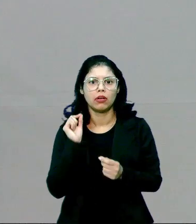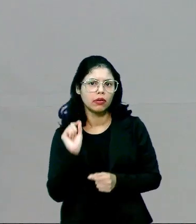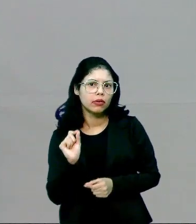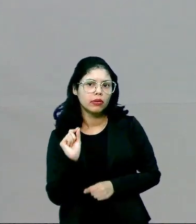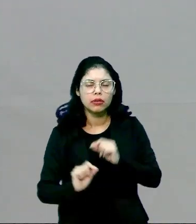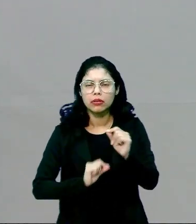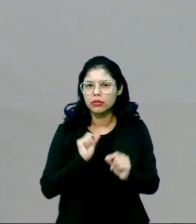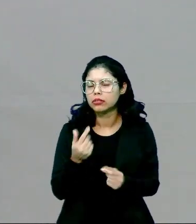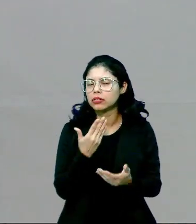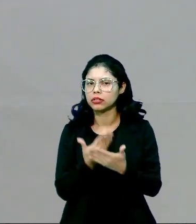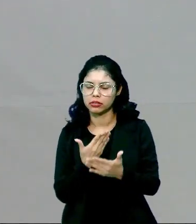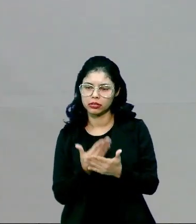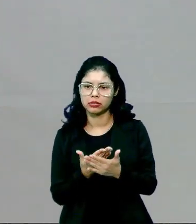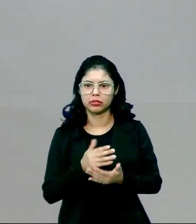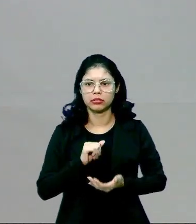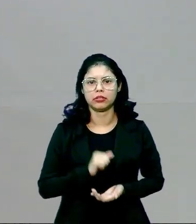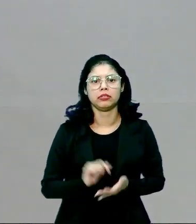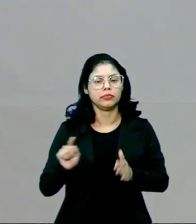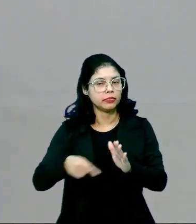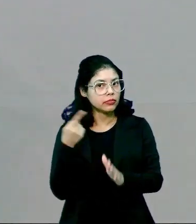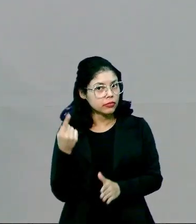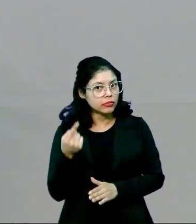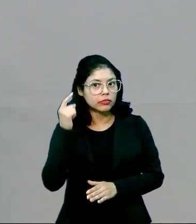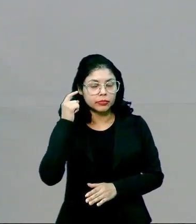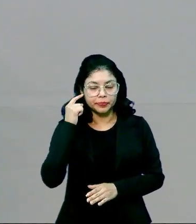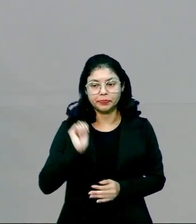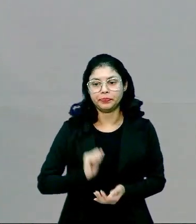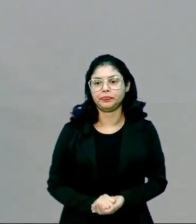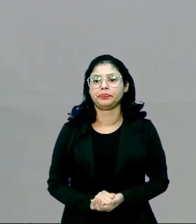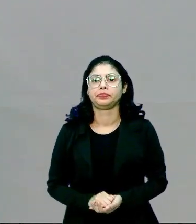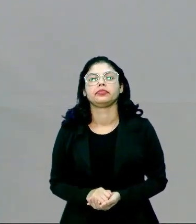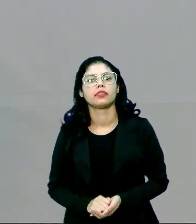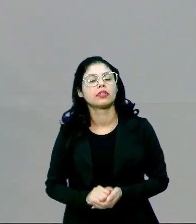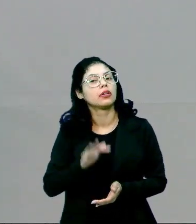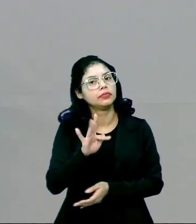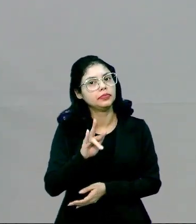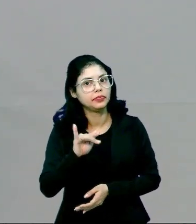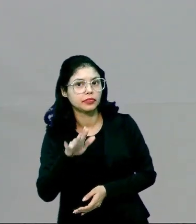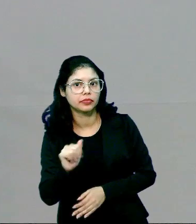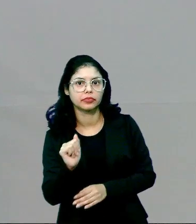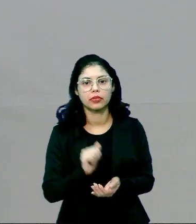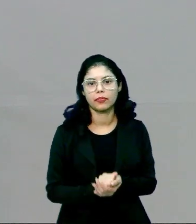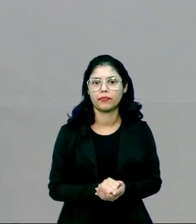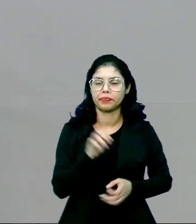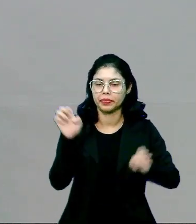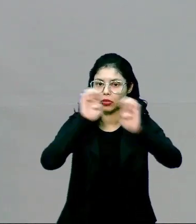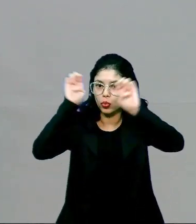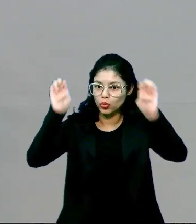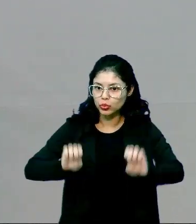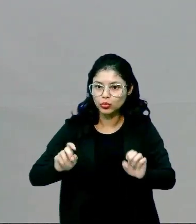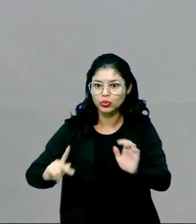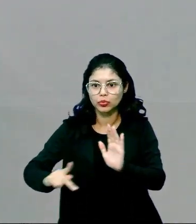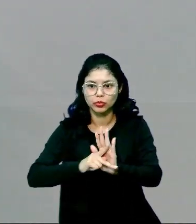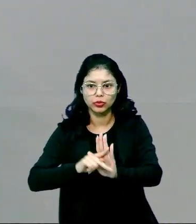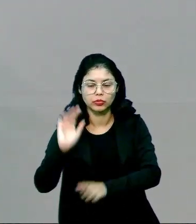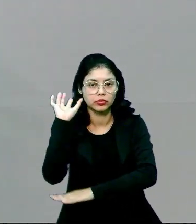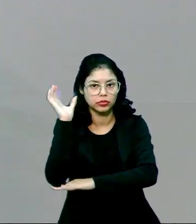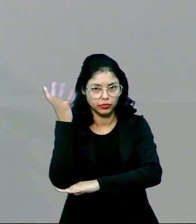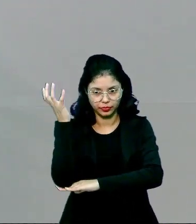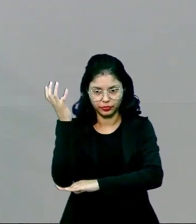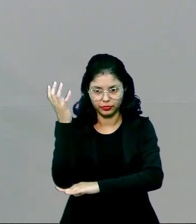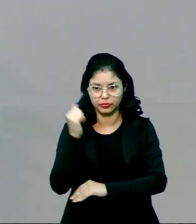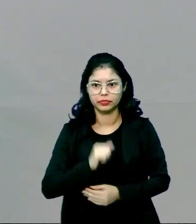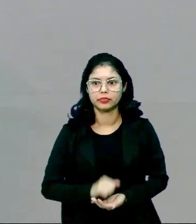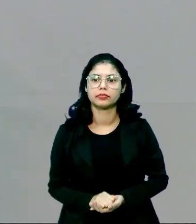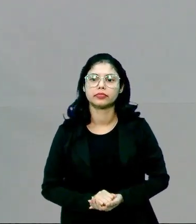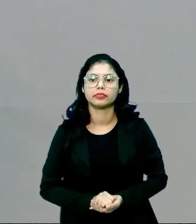aí, o que estudaria isso aí? Primeiramente, pessoal, fisiologia vegetal é uma área específica da botânica,